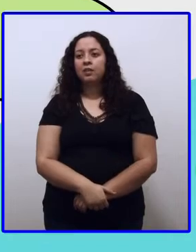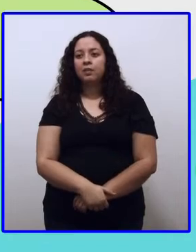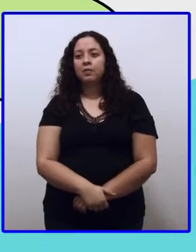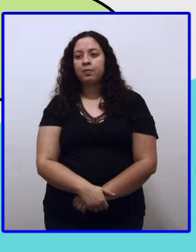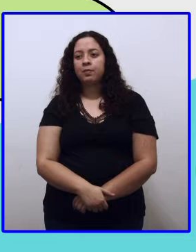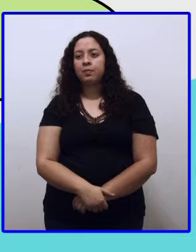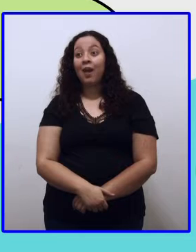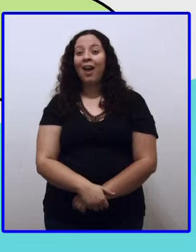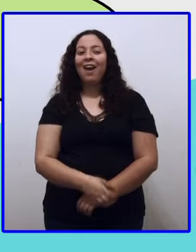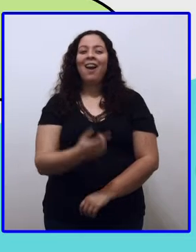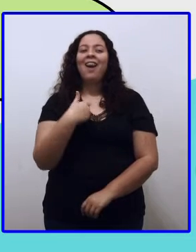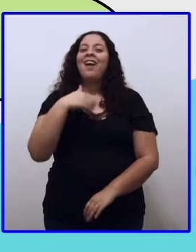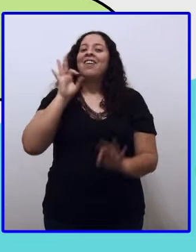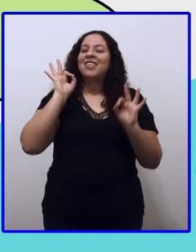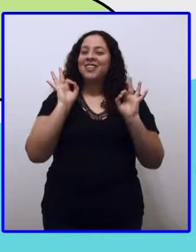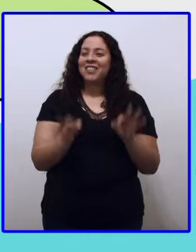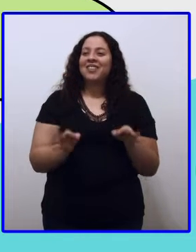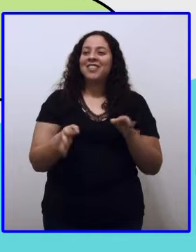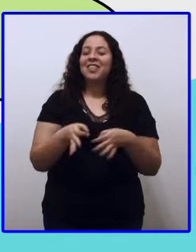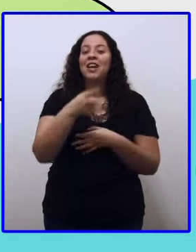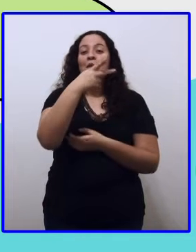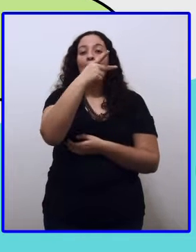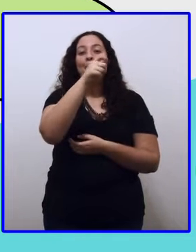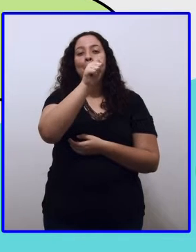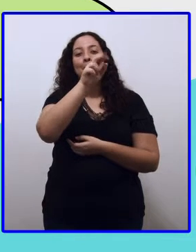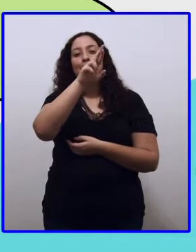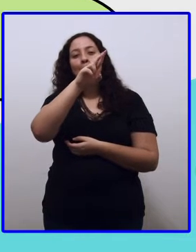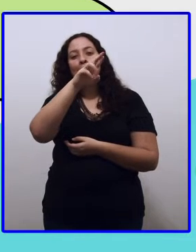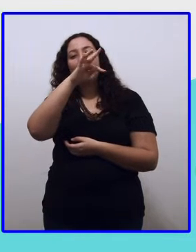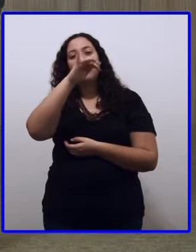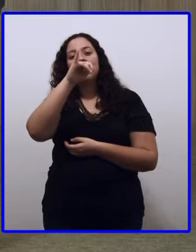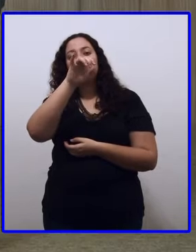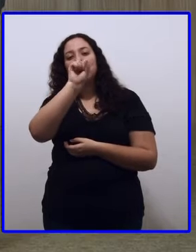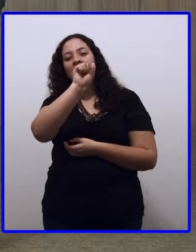E depois eu vou virar aqui. Partice, vem do verbo partir.